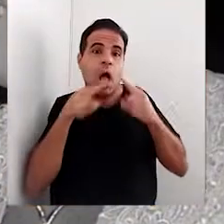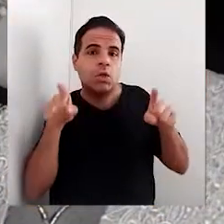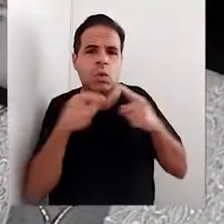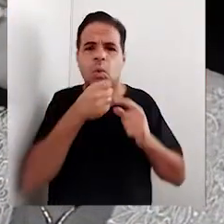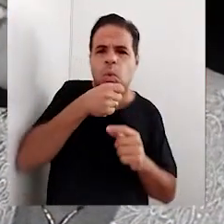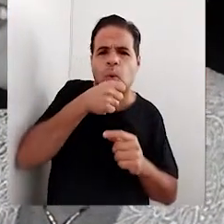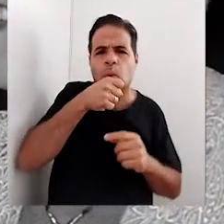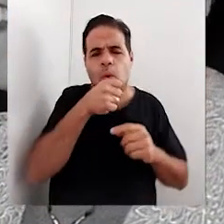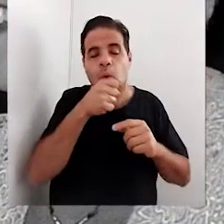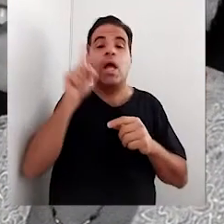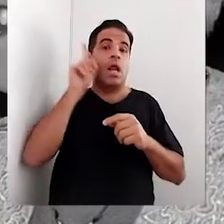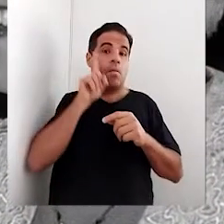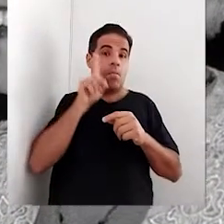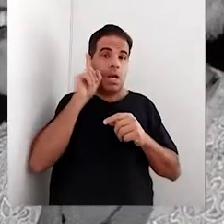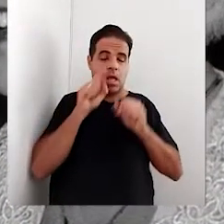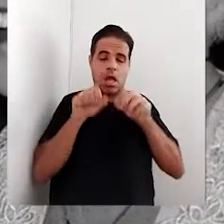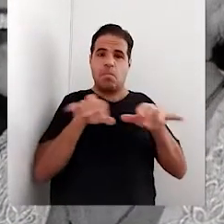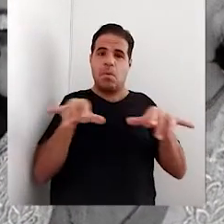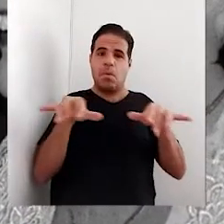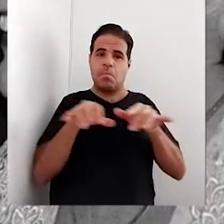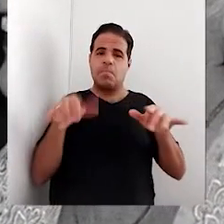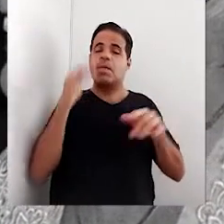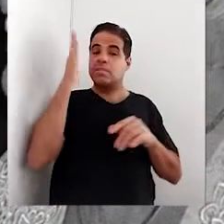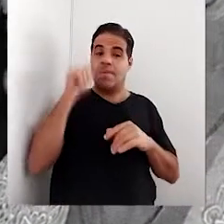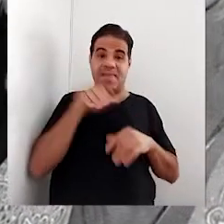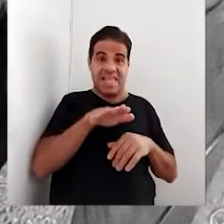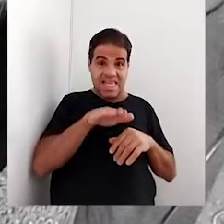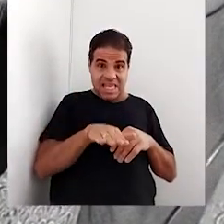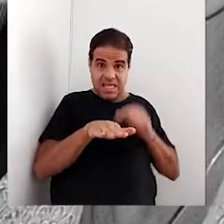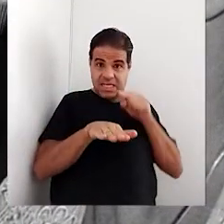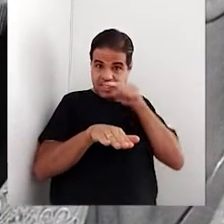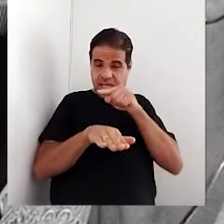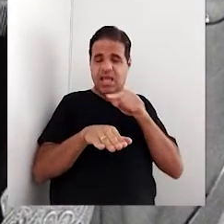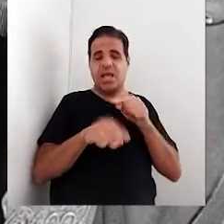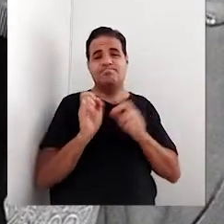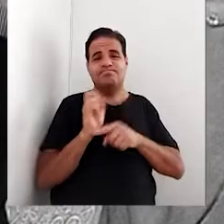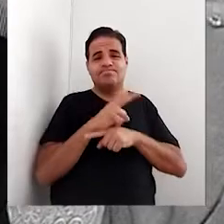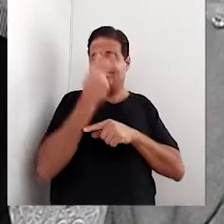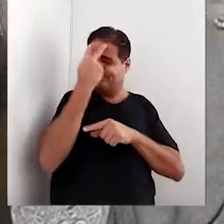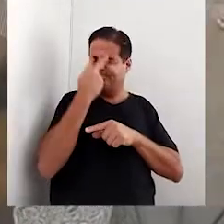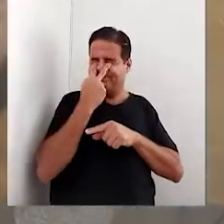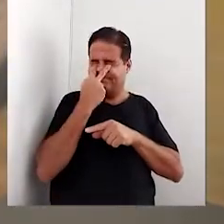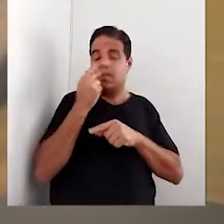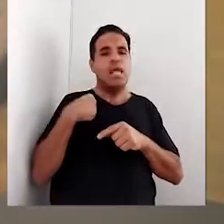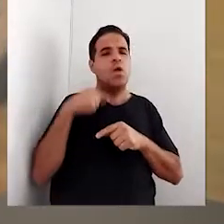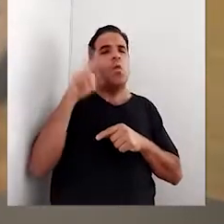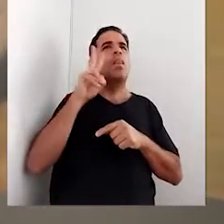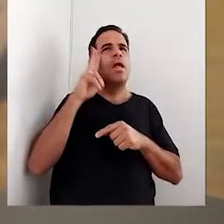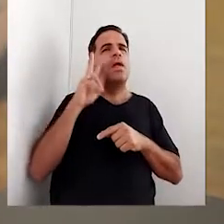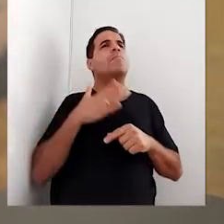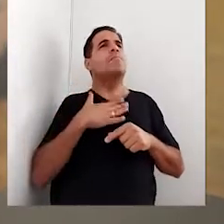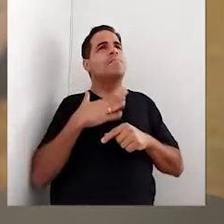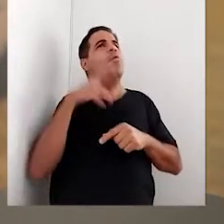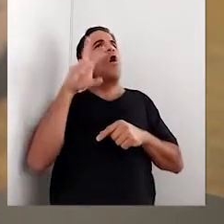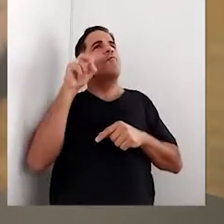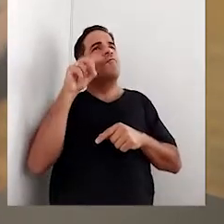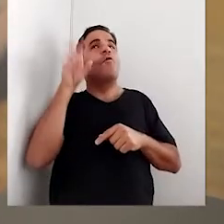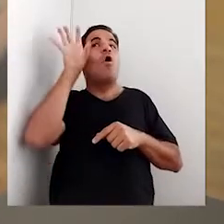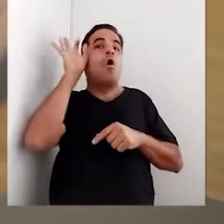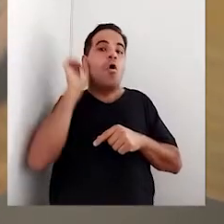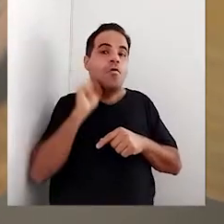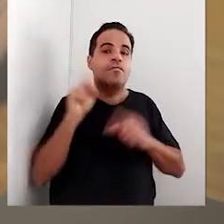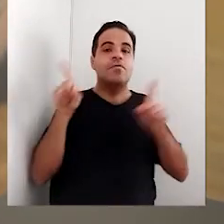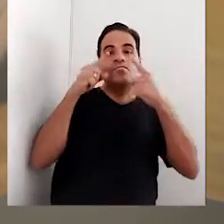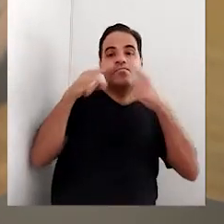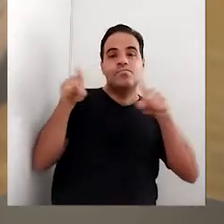Ele era americano e tocava piano. Quando ele era criança, ele ficou cego. Eu me lembro bem do meu avô ouvindo